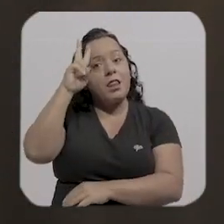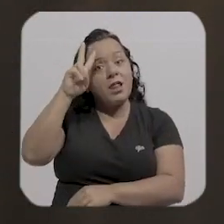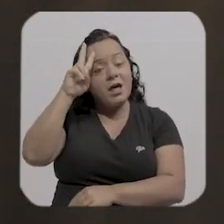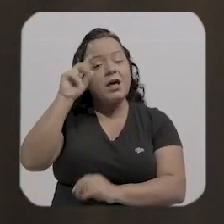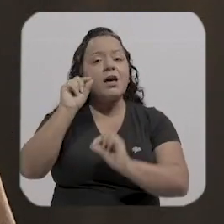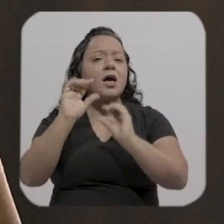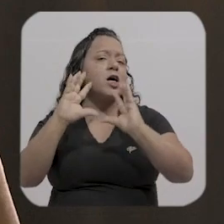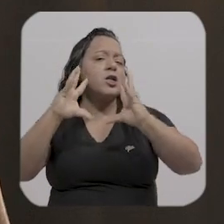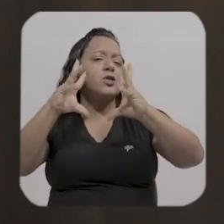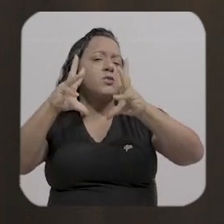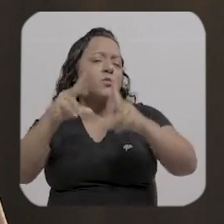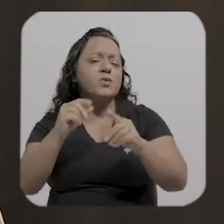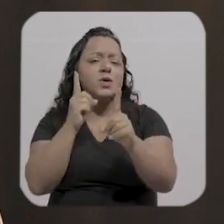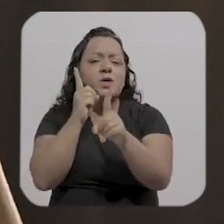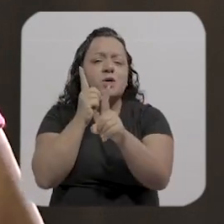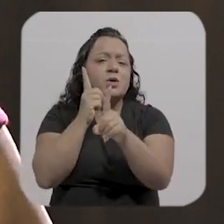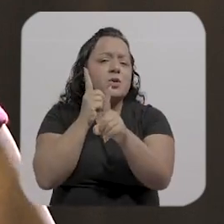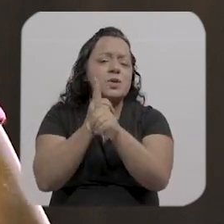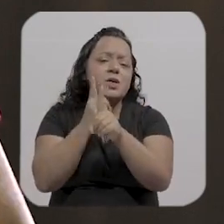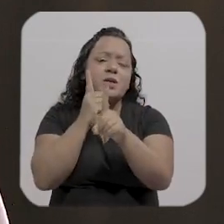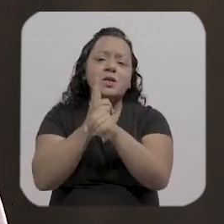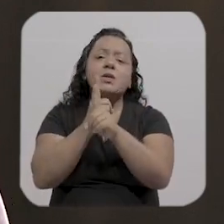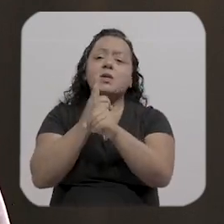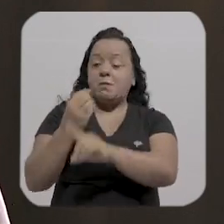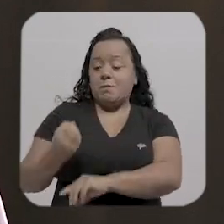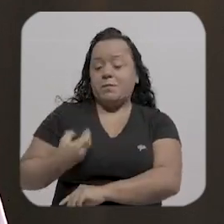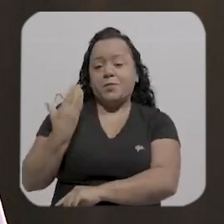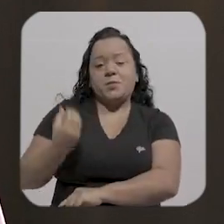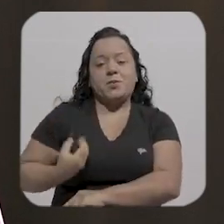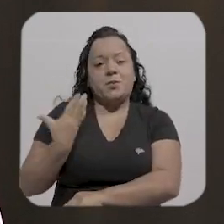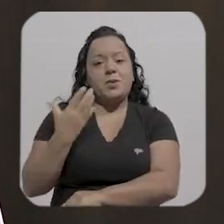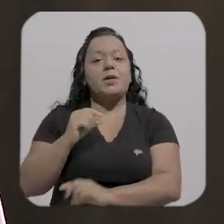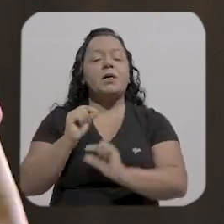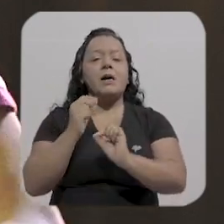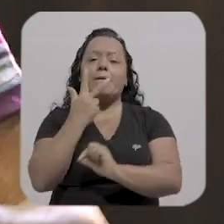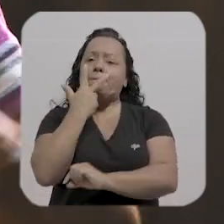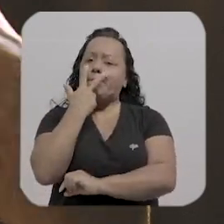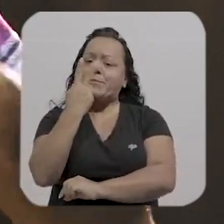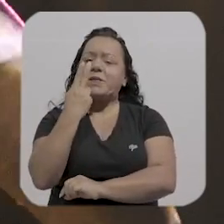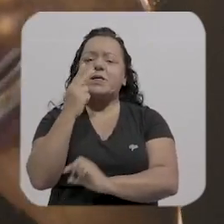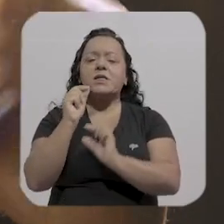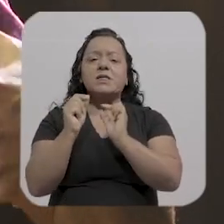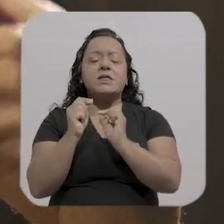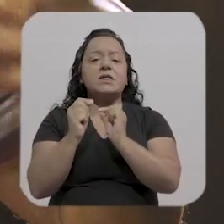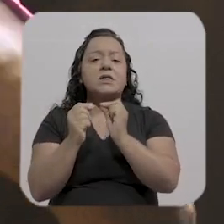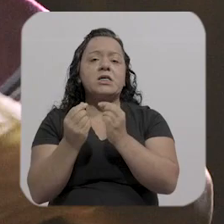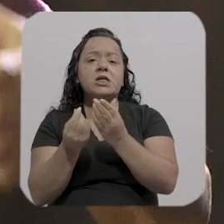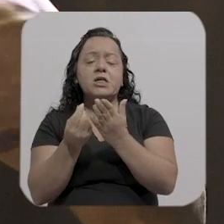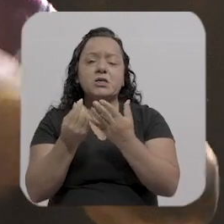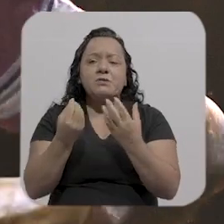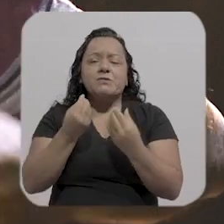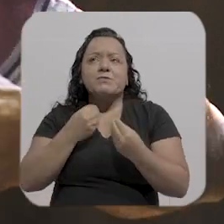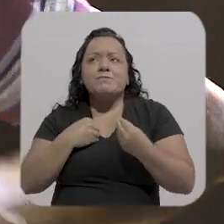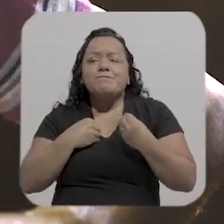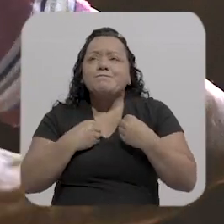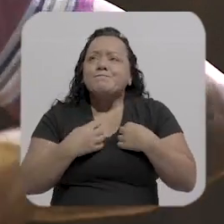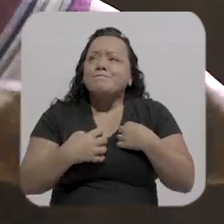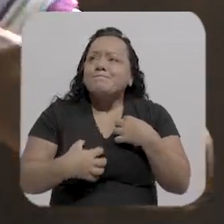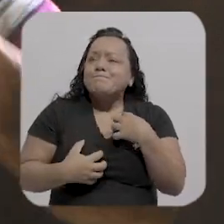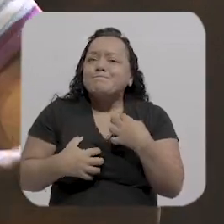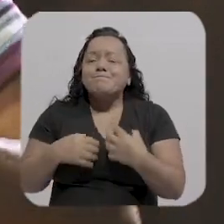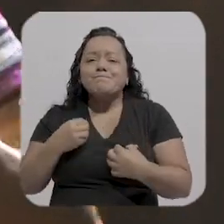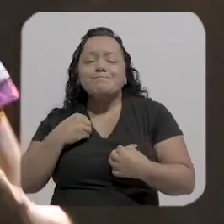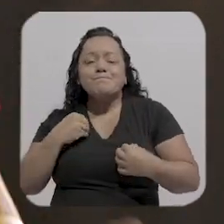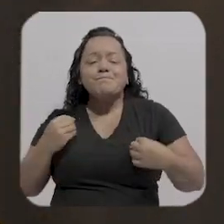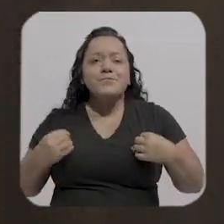lembro de tudo quando eu ia encontrando esses poemas parecia que ia preenchendo em mim alguma coisa por